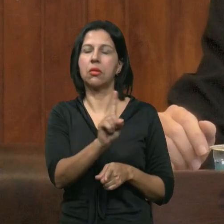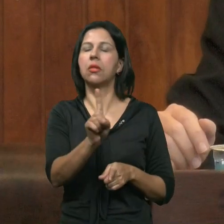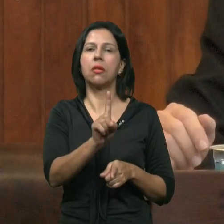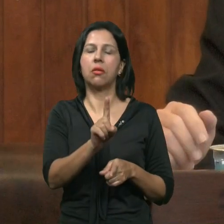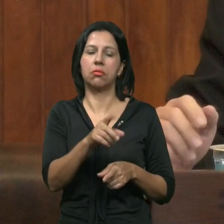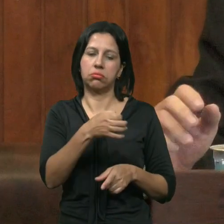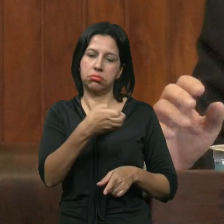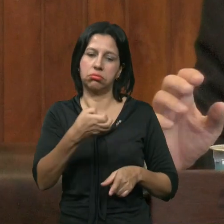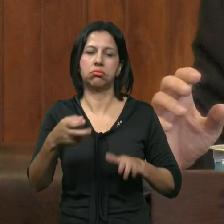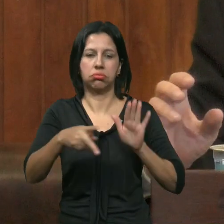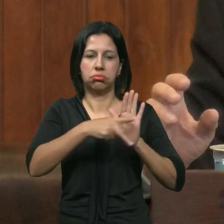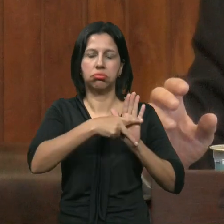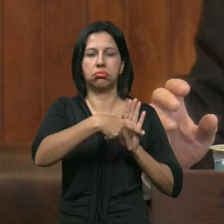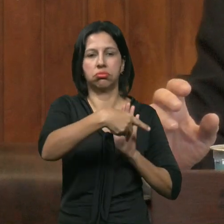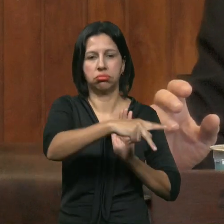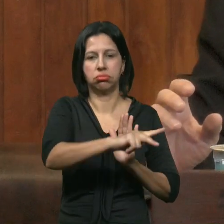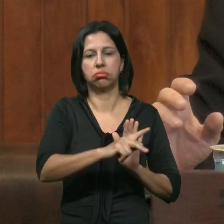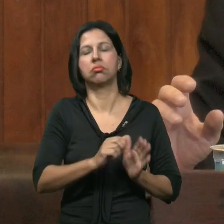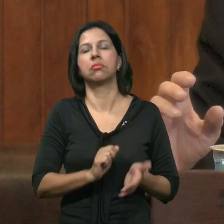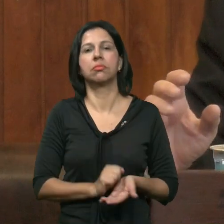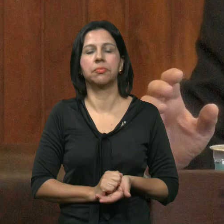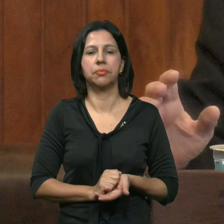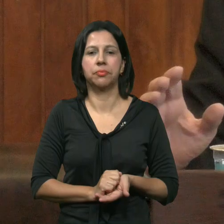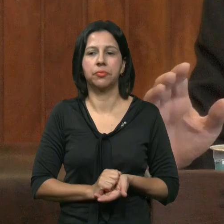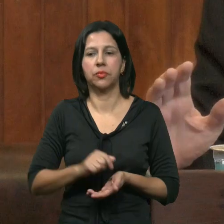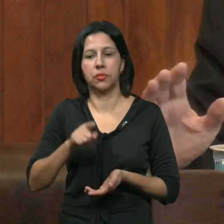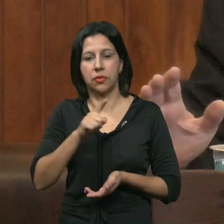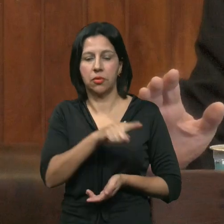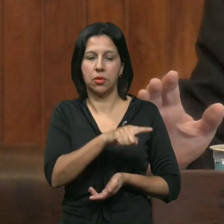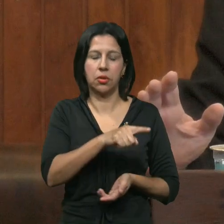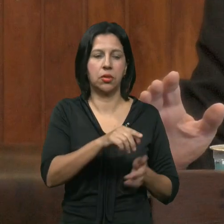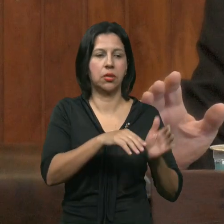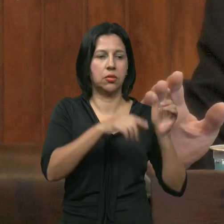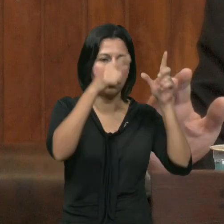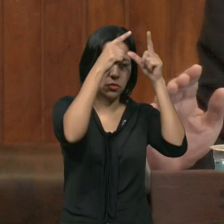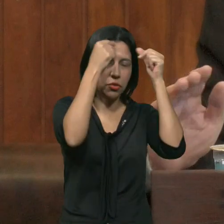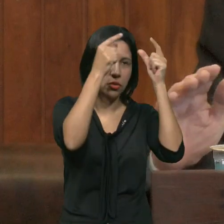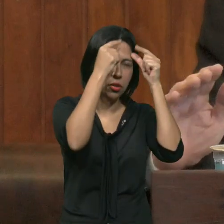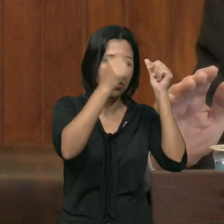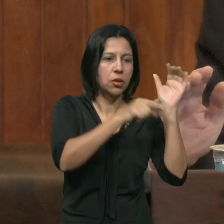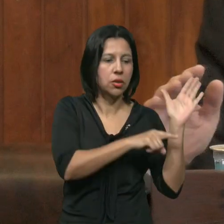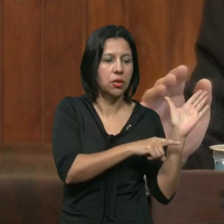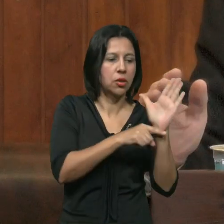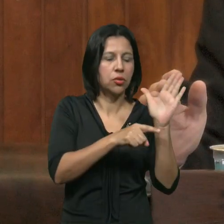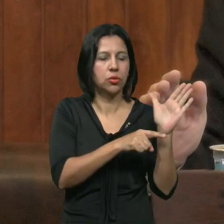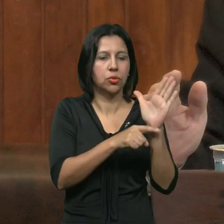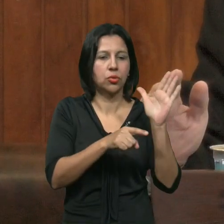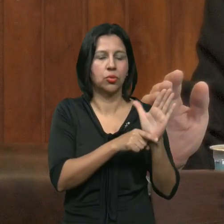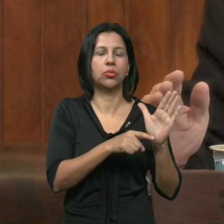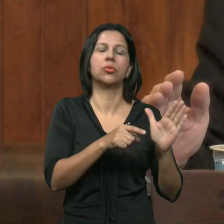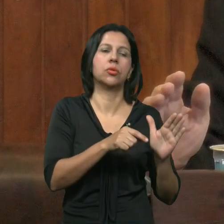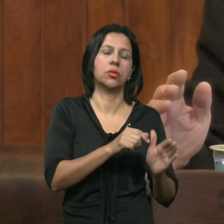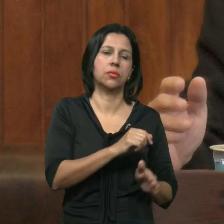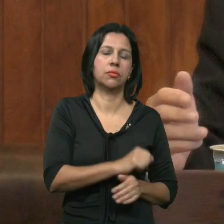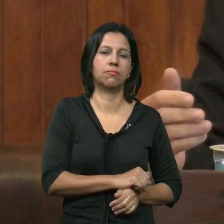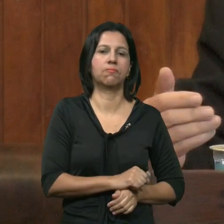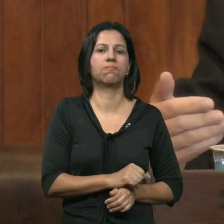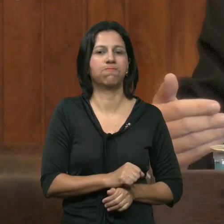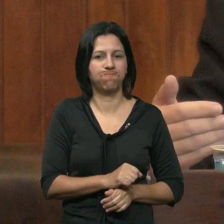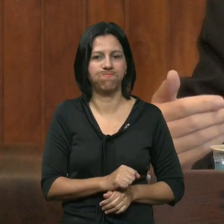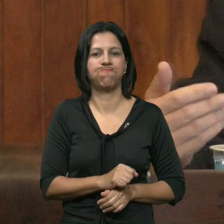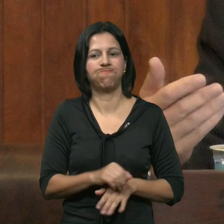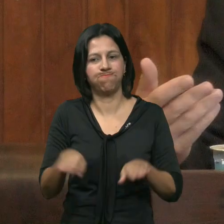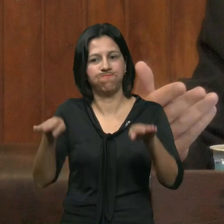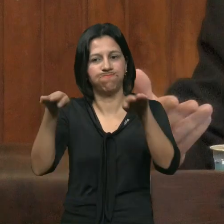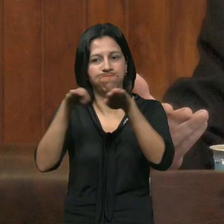a questão Dos auxiliares De enfermagem Eles ficam Na mesma Situação O